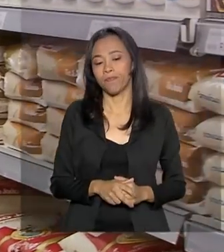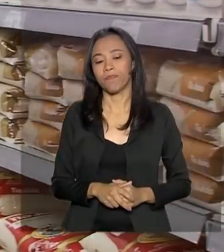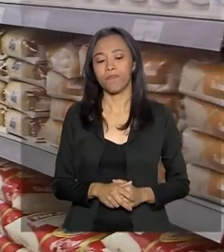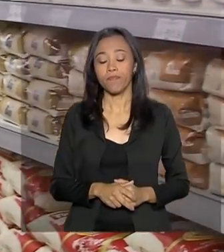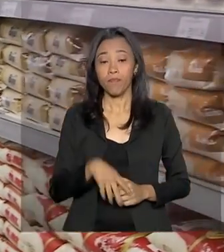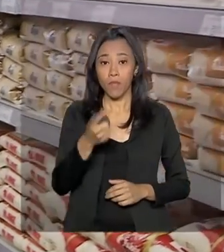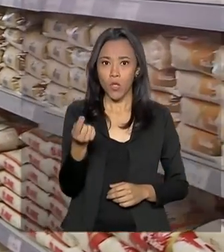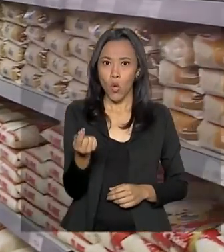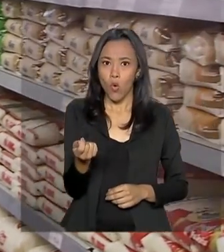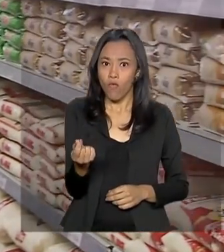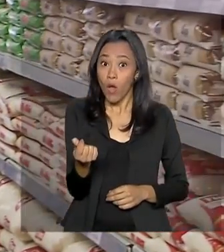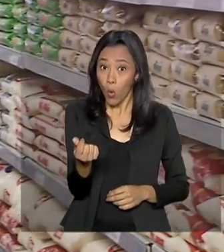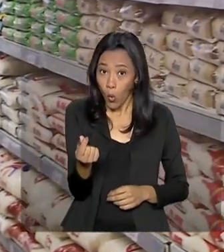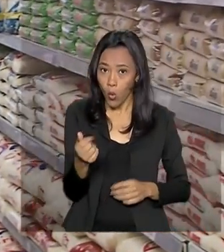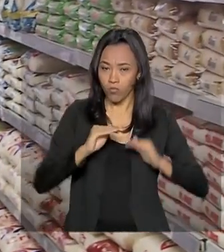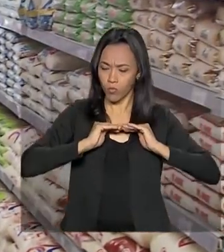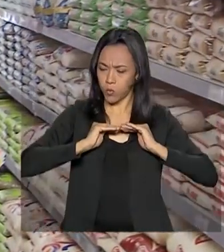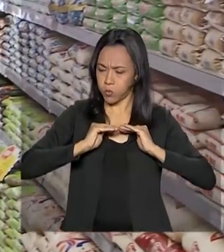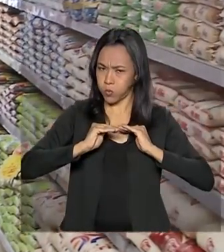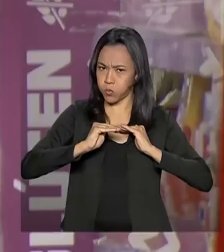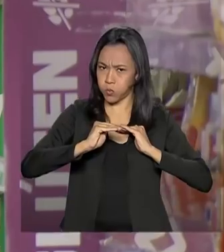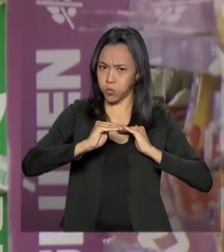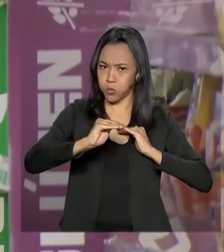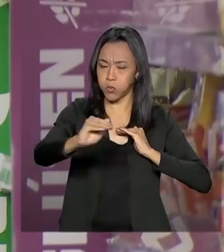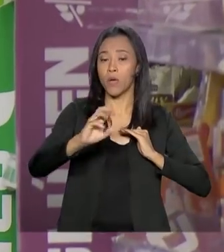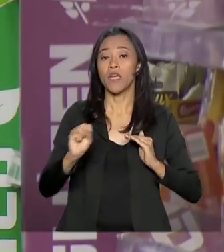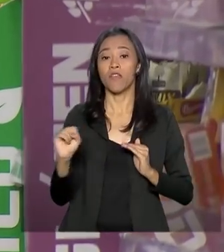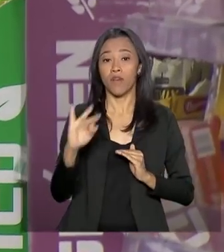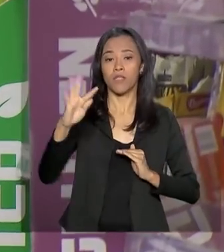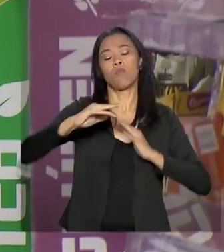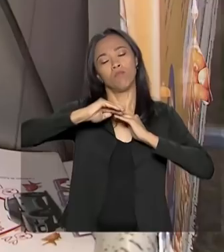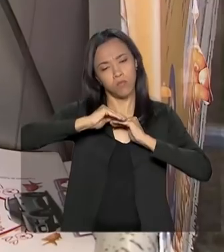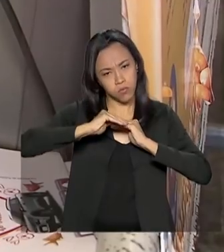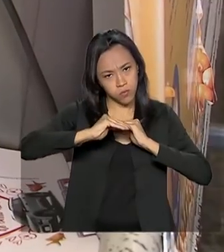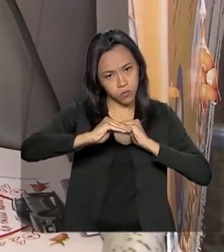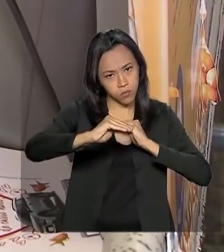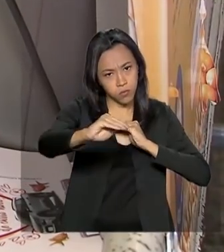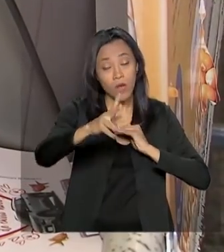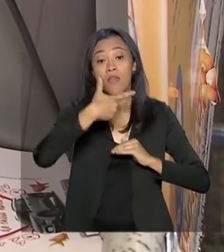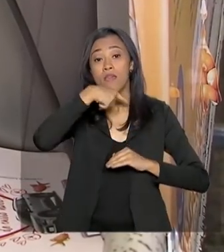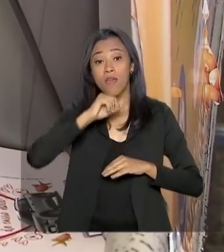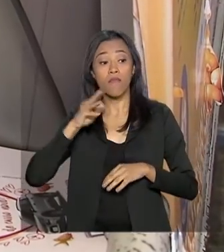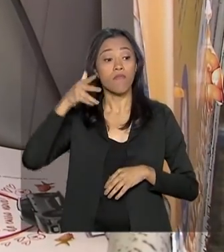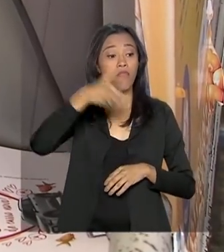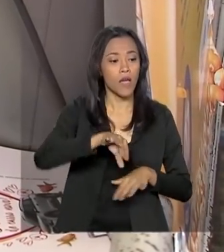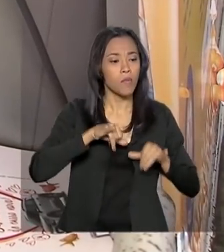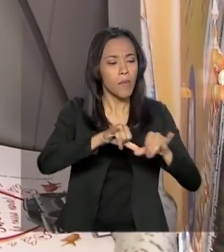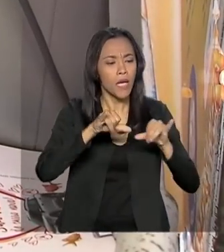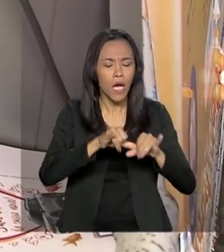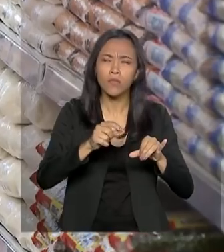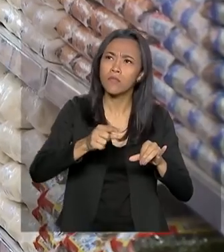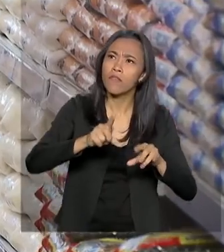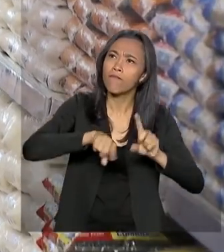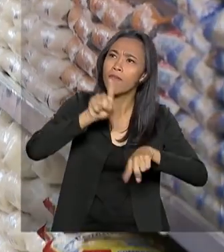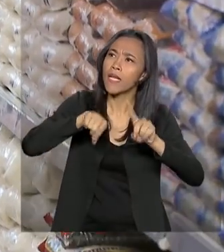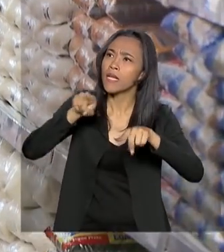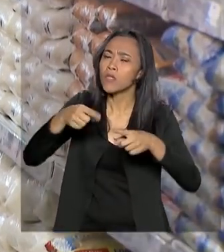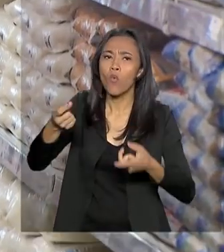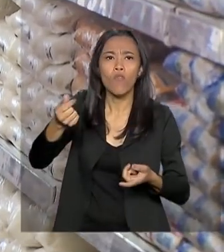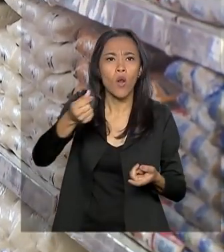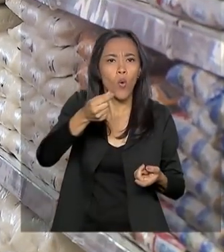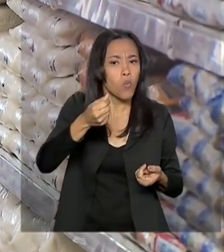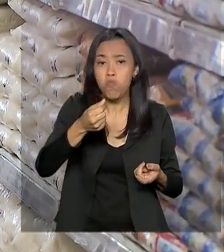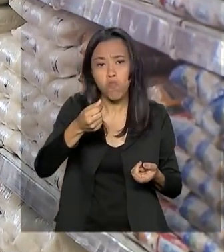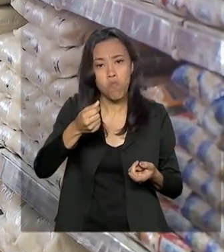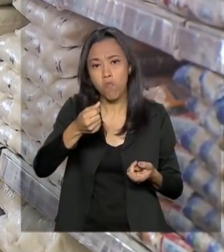Preços estáveis, inflação controlada. Quem vai ao mercado hoje não vê grandes variações no preço dos produtos em relação à